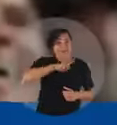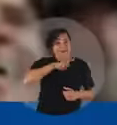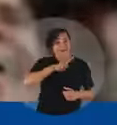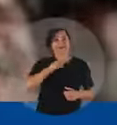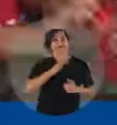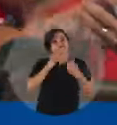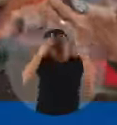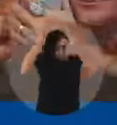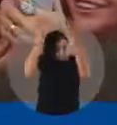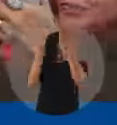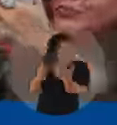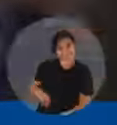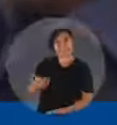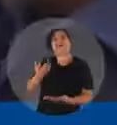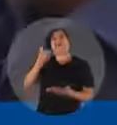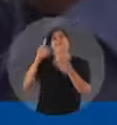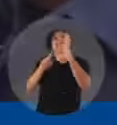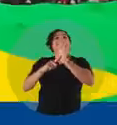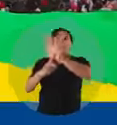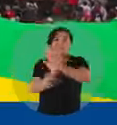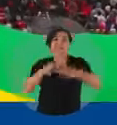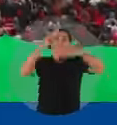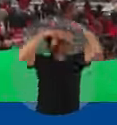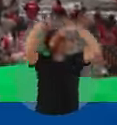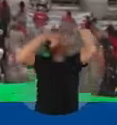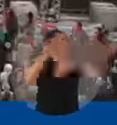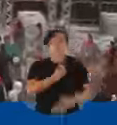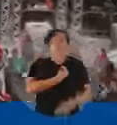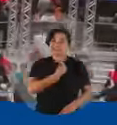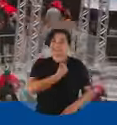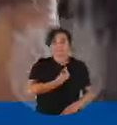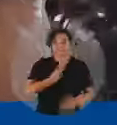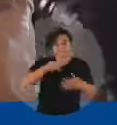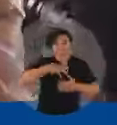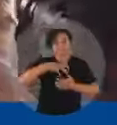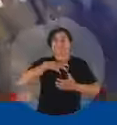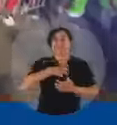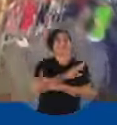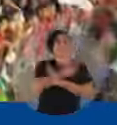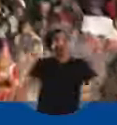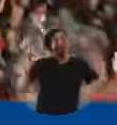tempo bom para se viver Pois você é diferente